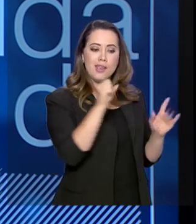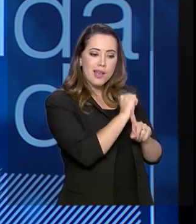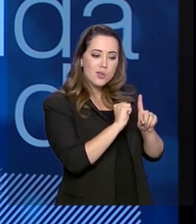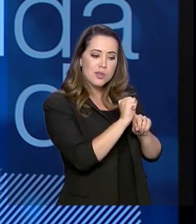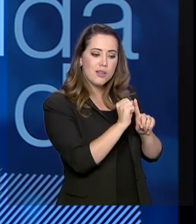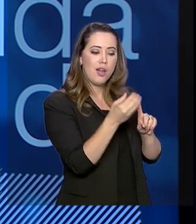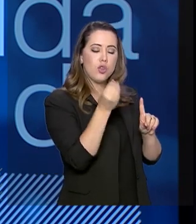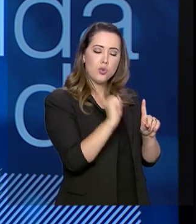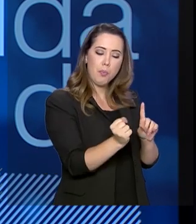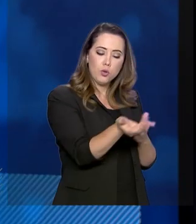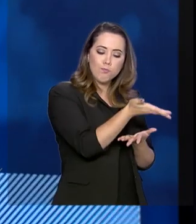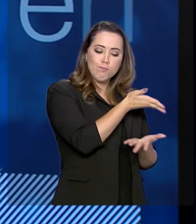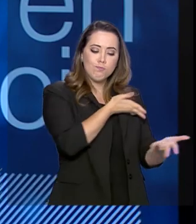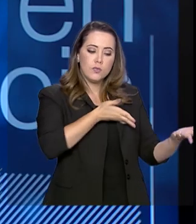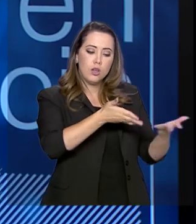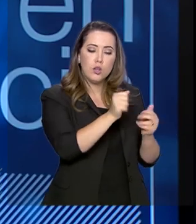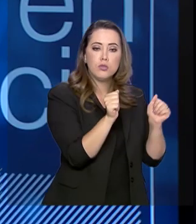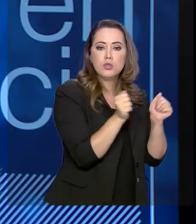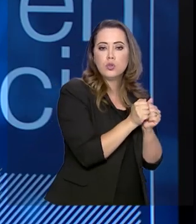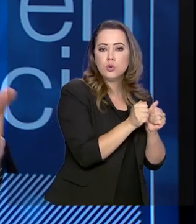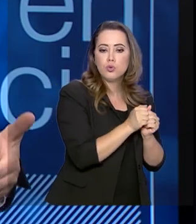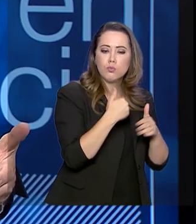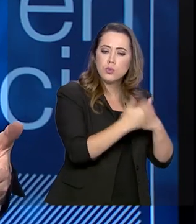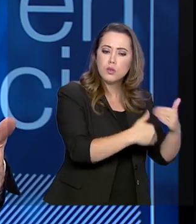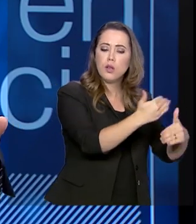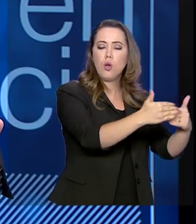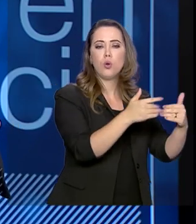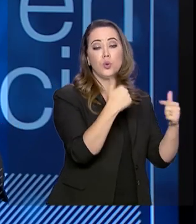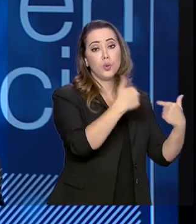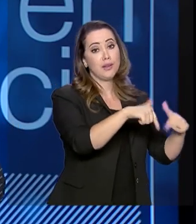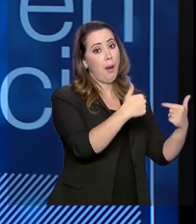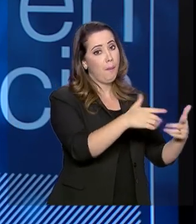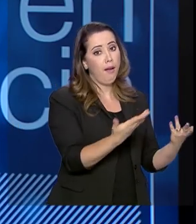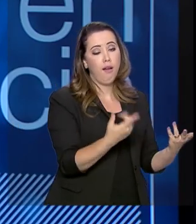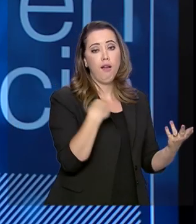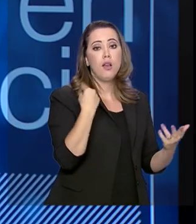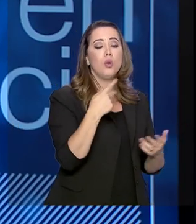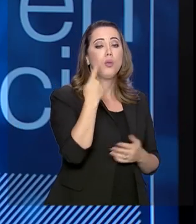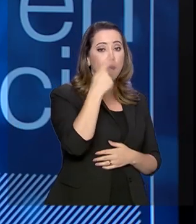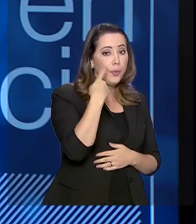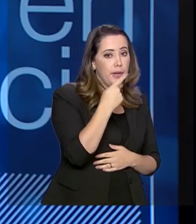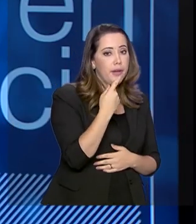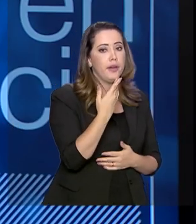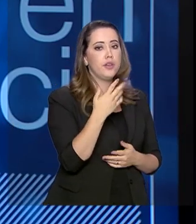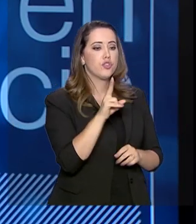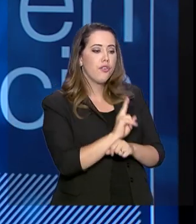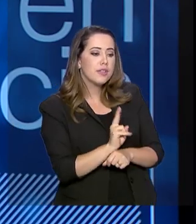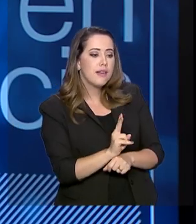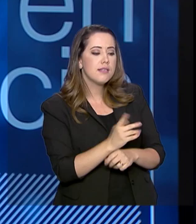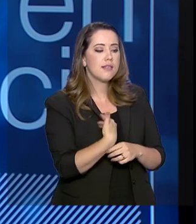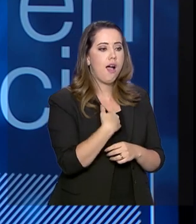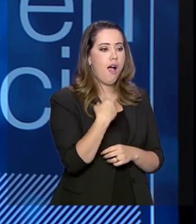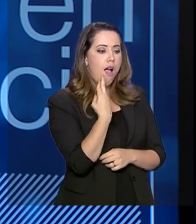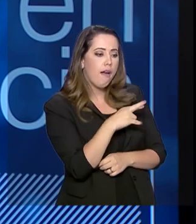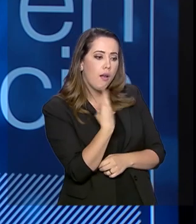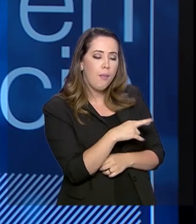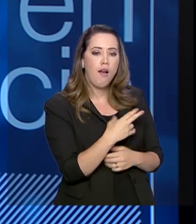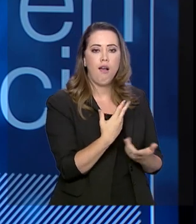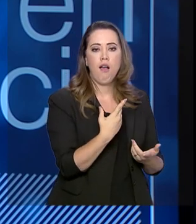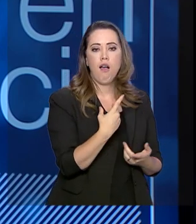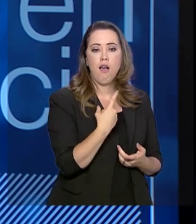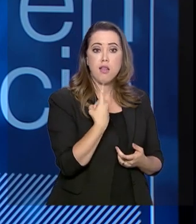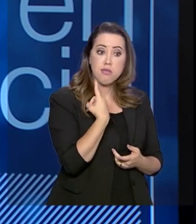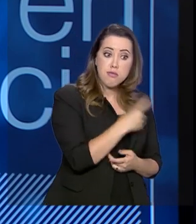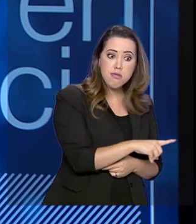o cidadão possa interagir ao longo da execução da política pública, acompanhar, fiscalizar, denunciar, tomar